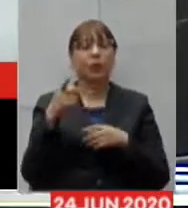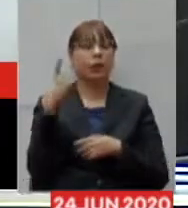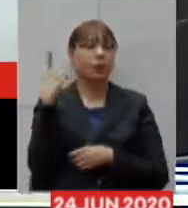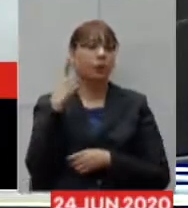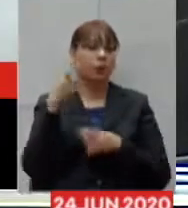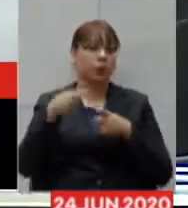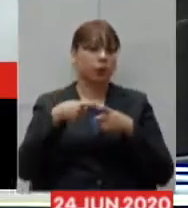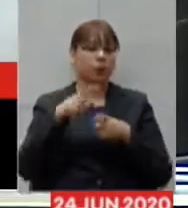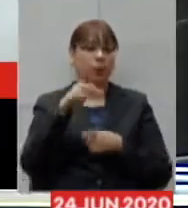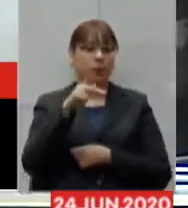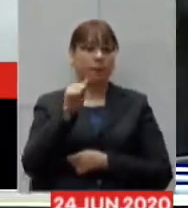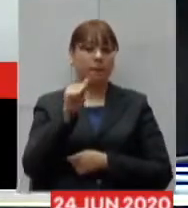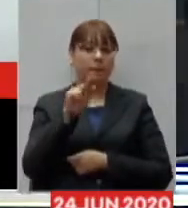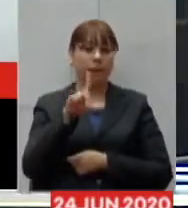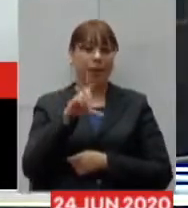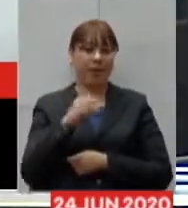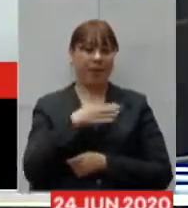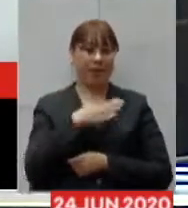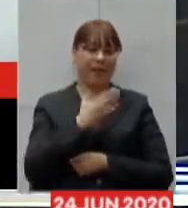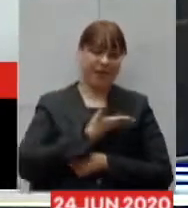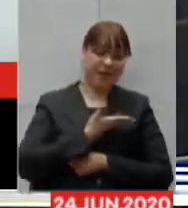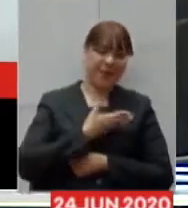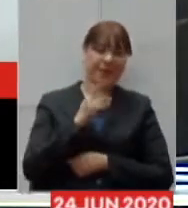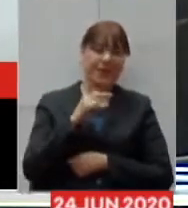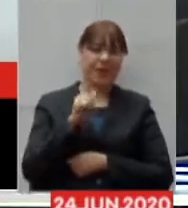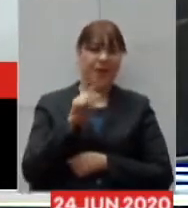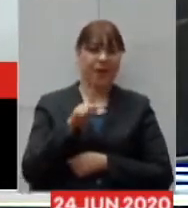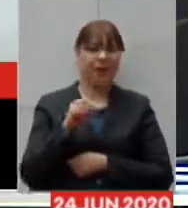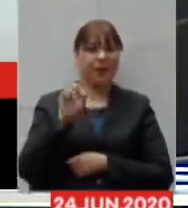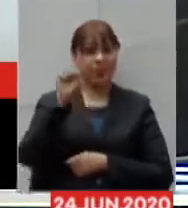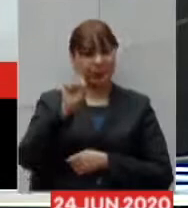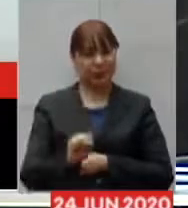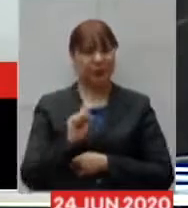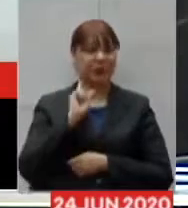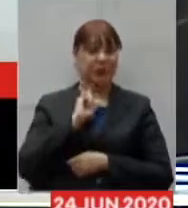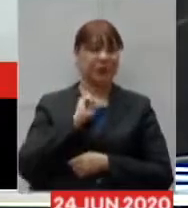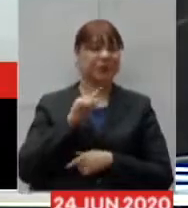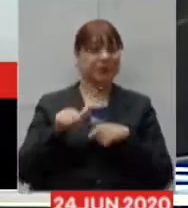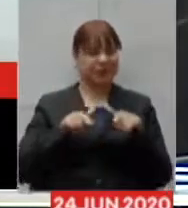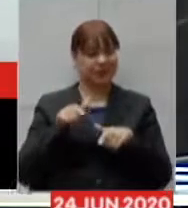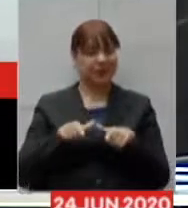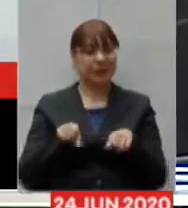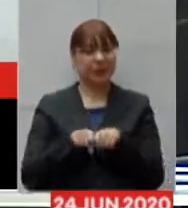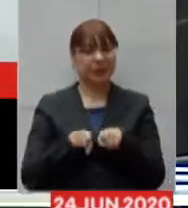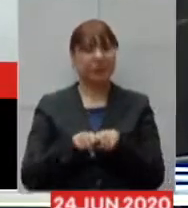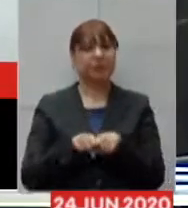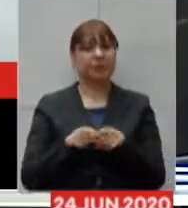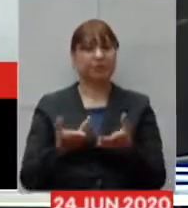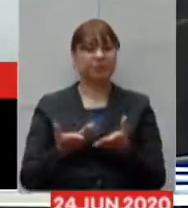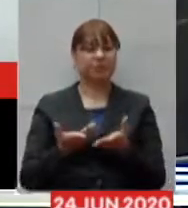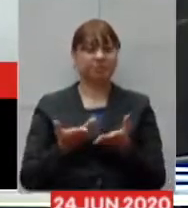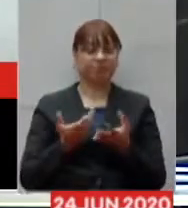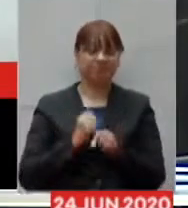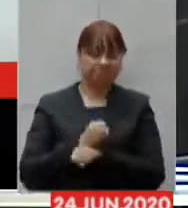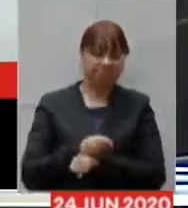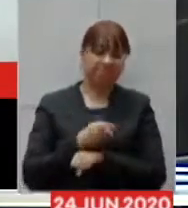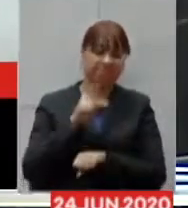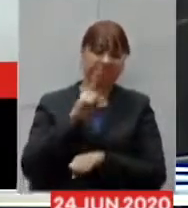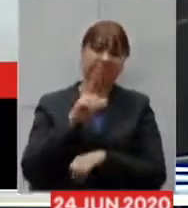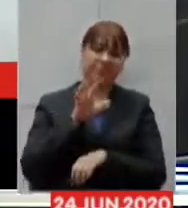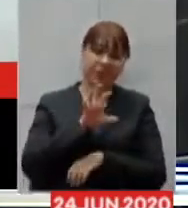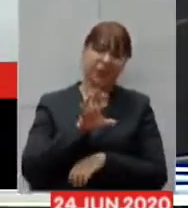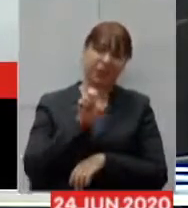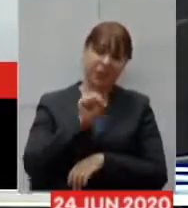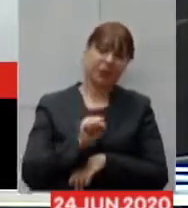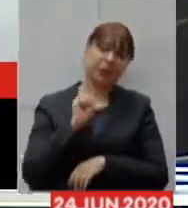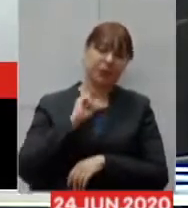nosso querido amigo doutor Paulo do sul de Minas está fazendo também um trabalho muito grande incansável naquela região juntamente